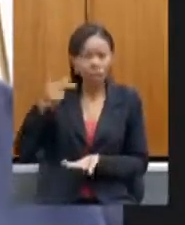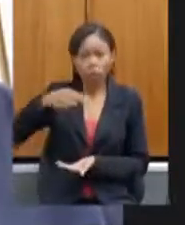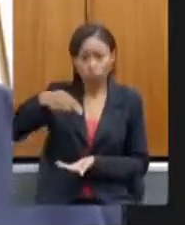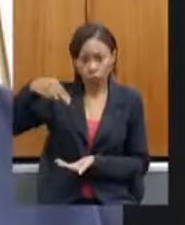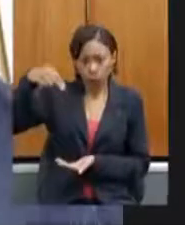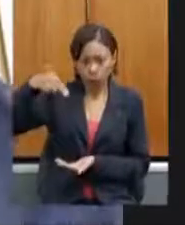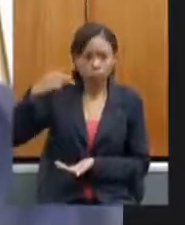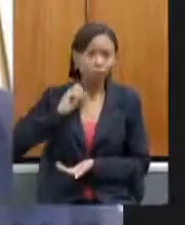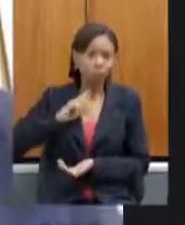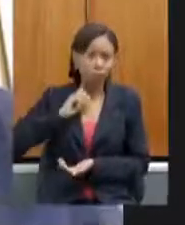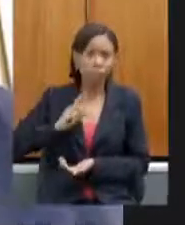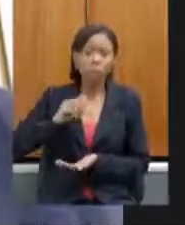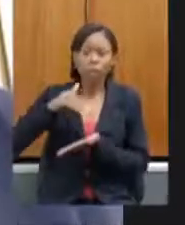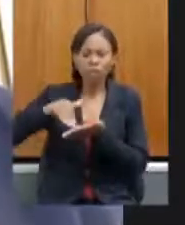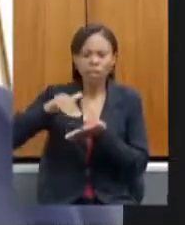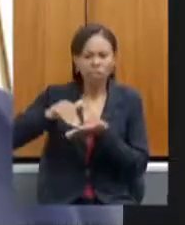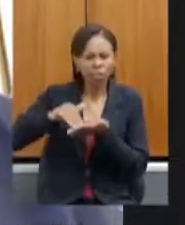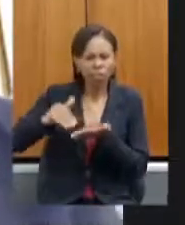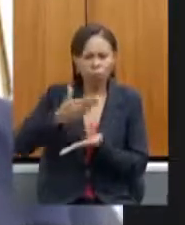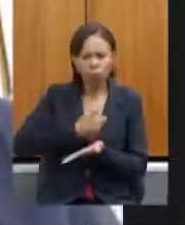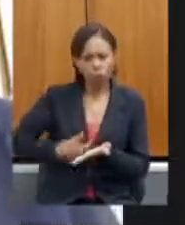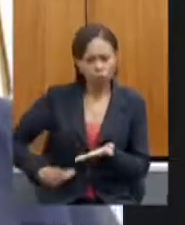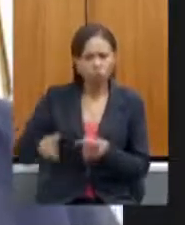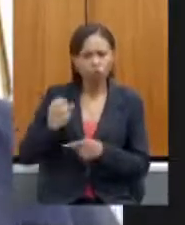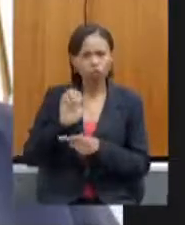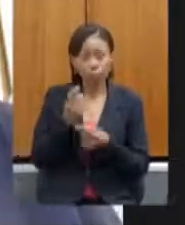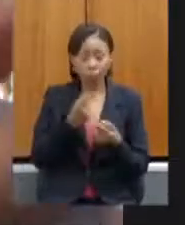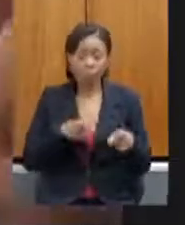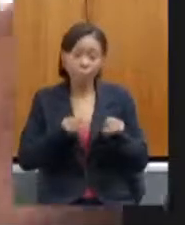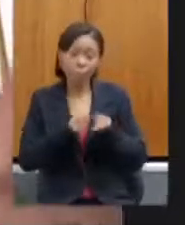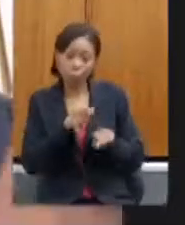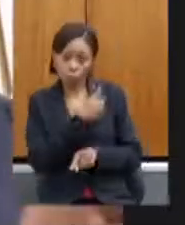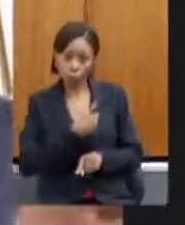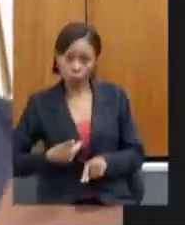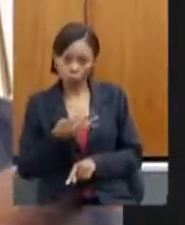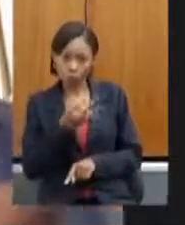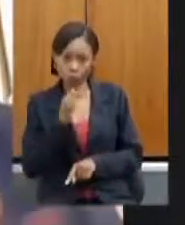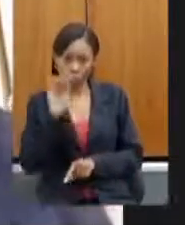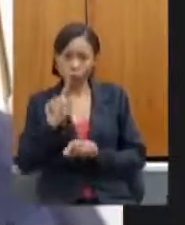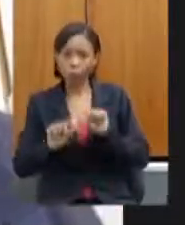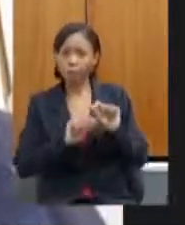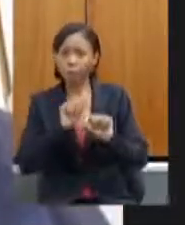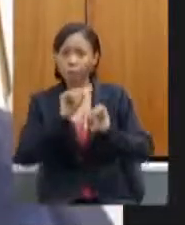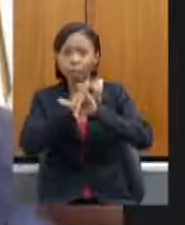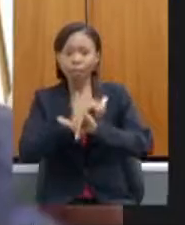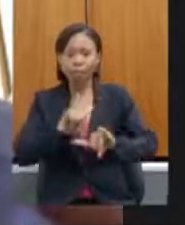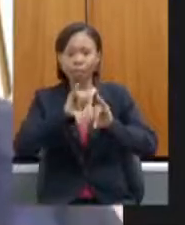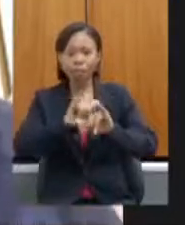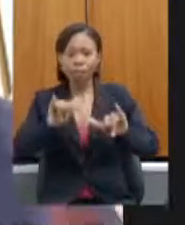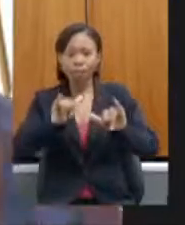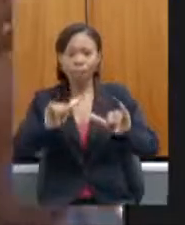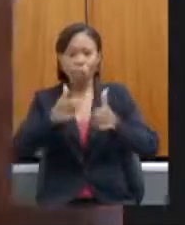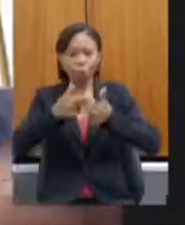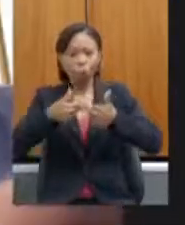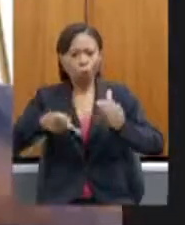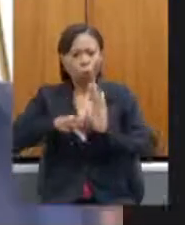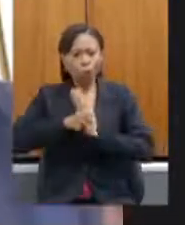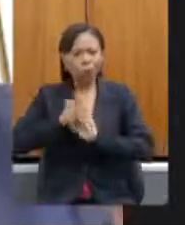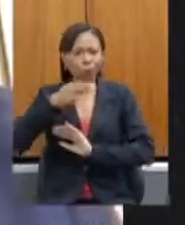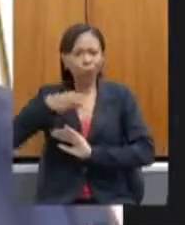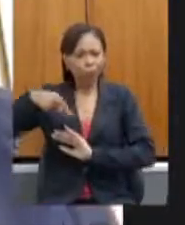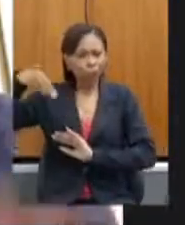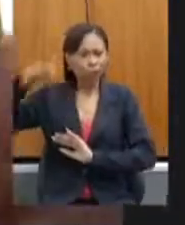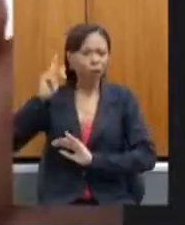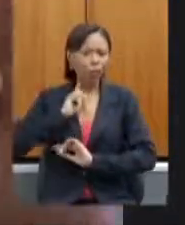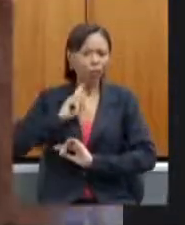estado em parceria com o governo federal para poder divulgar a potencialidade do Norte de Minas e as facilidades de ter